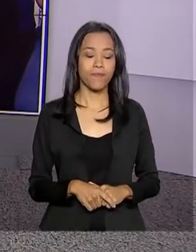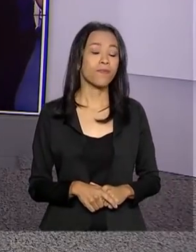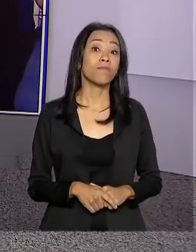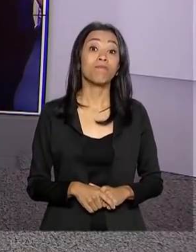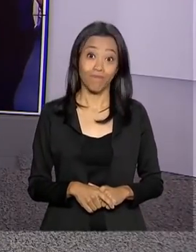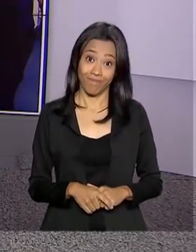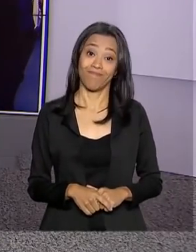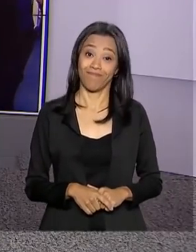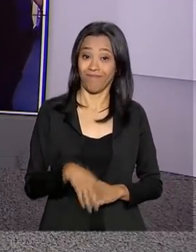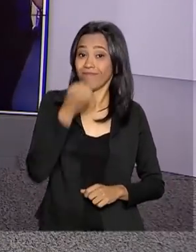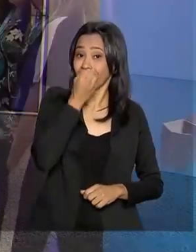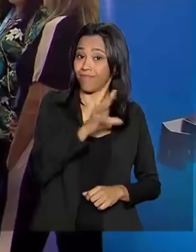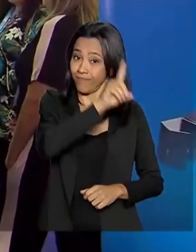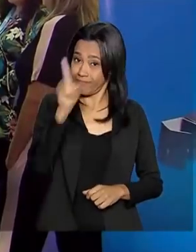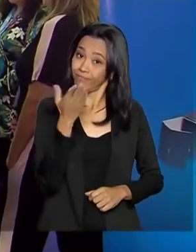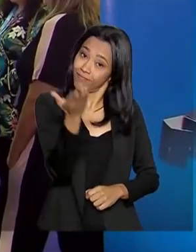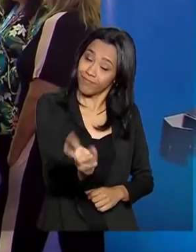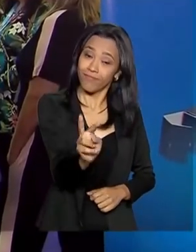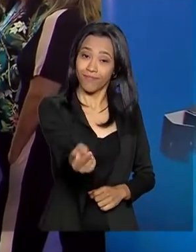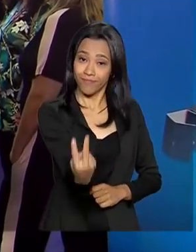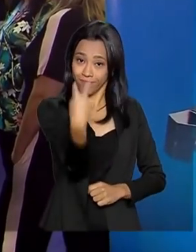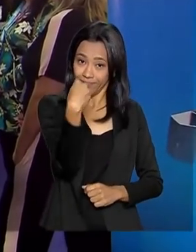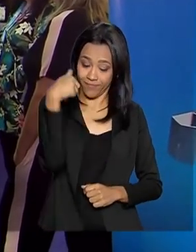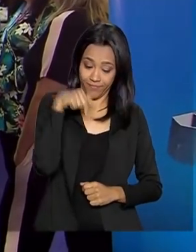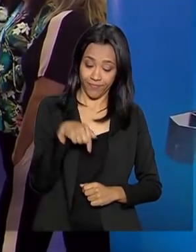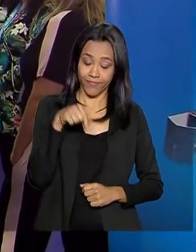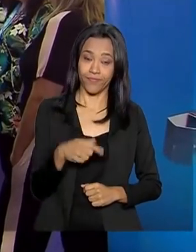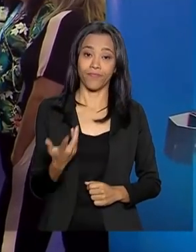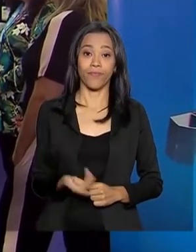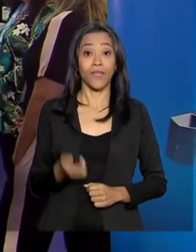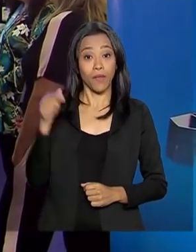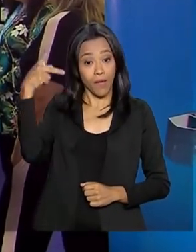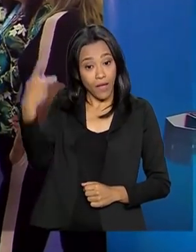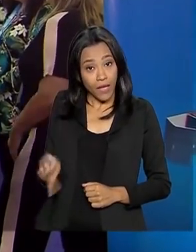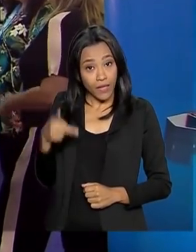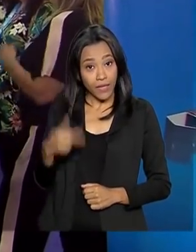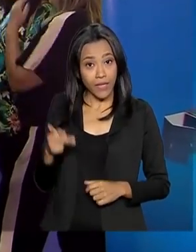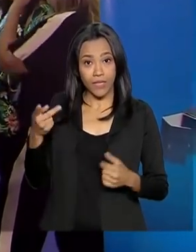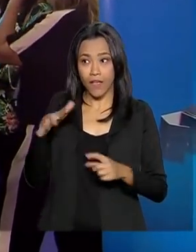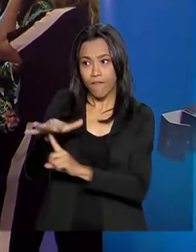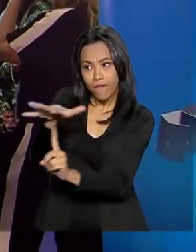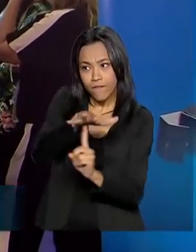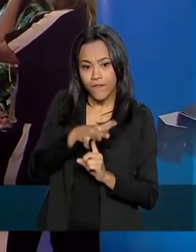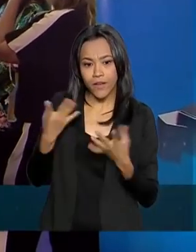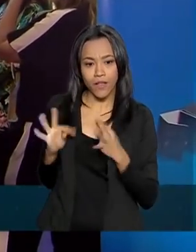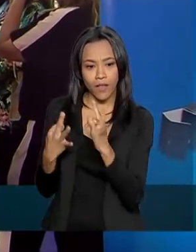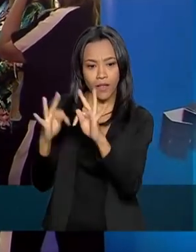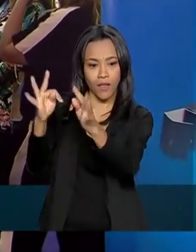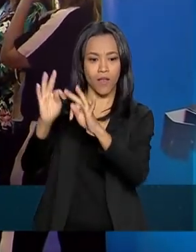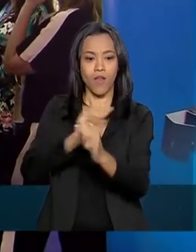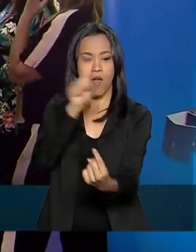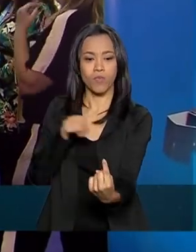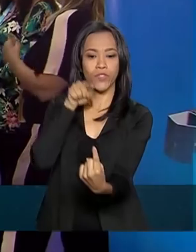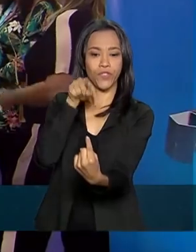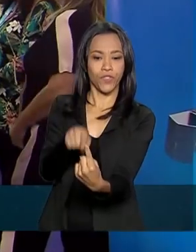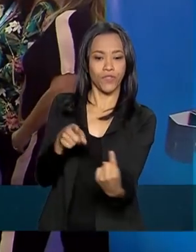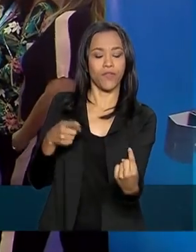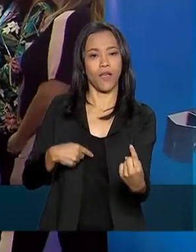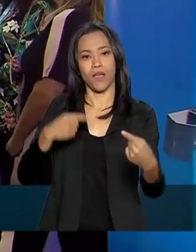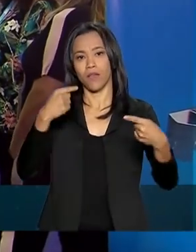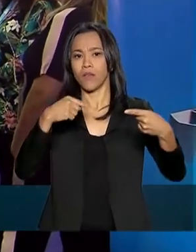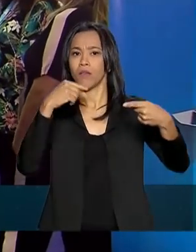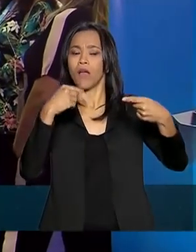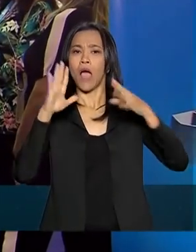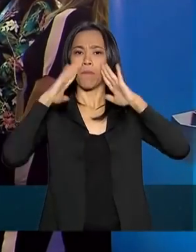Bom dia, Carla. Bom dia a você que acompanha o Brasil em Dia. A Bete Educar tem como principal objetivo expor as principais